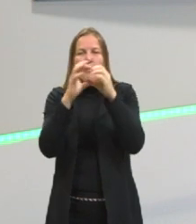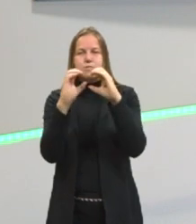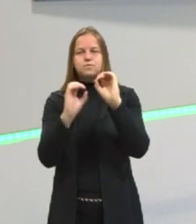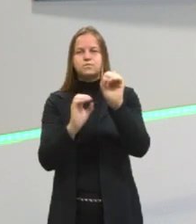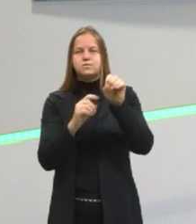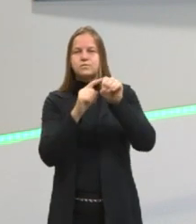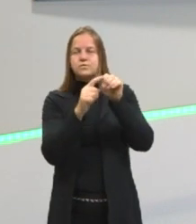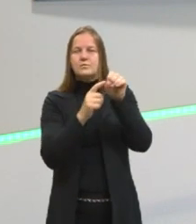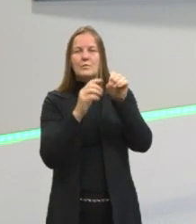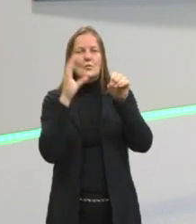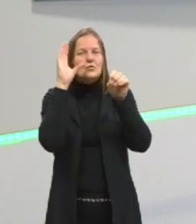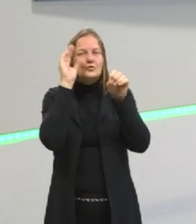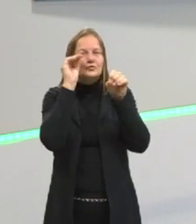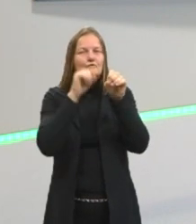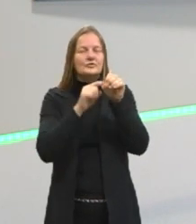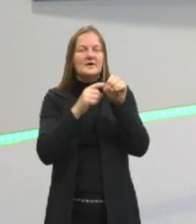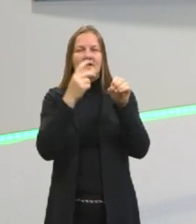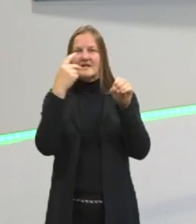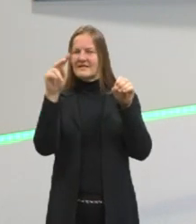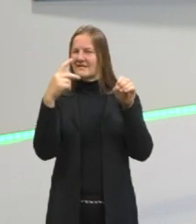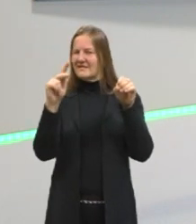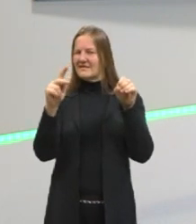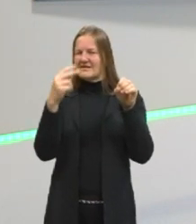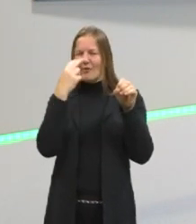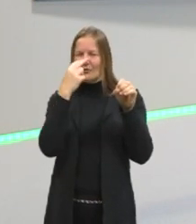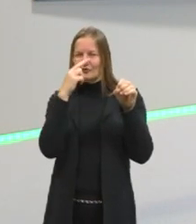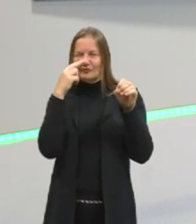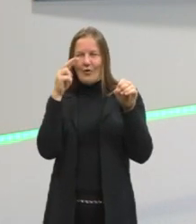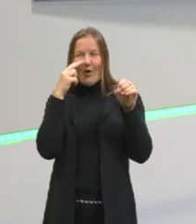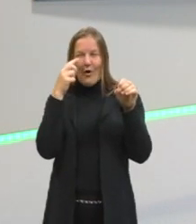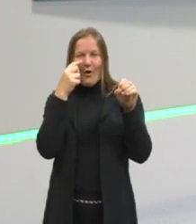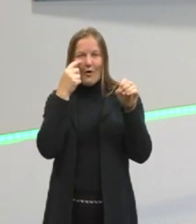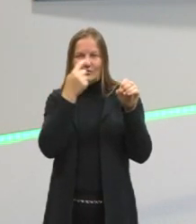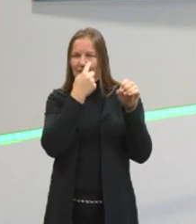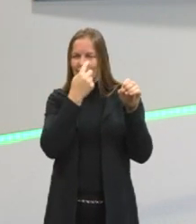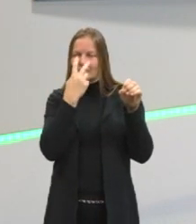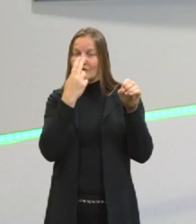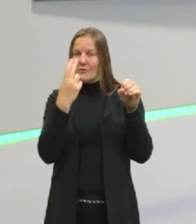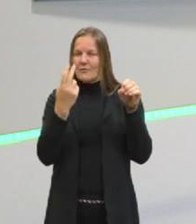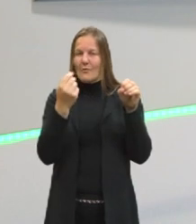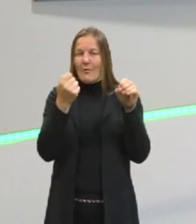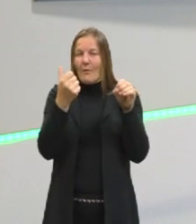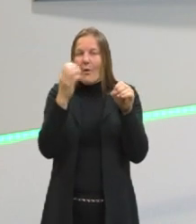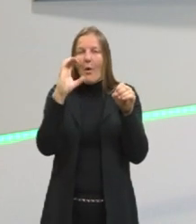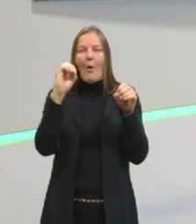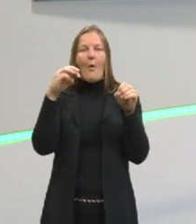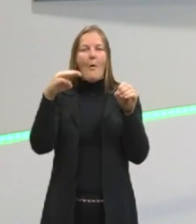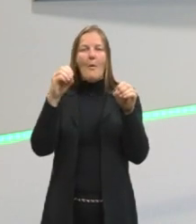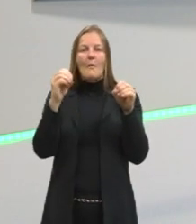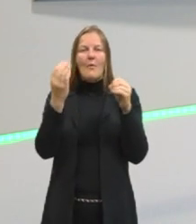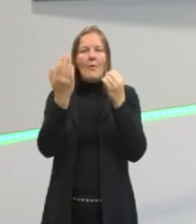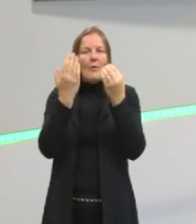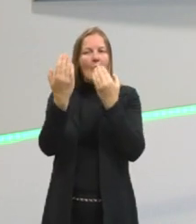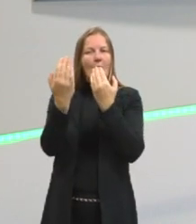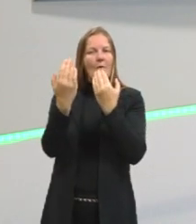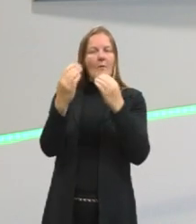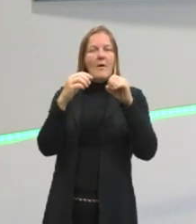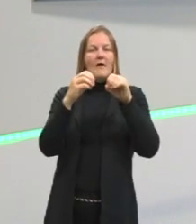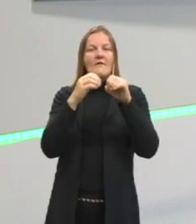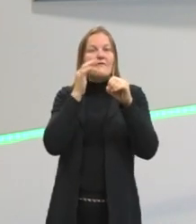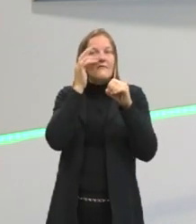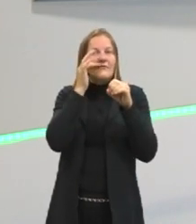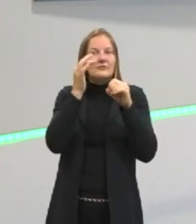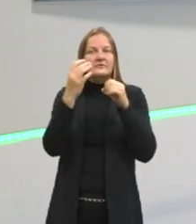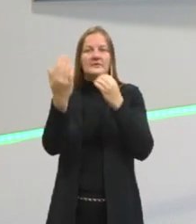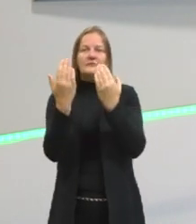Então, quando eu digo, seus olhos são como jabuticabas, eu estou falando da coloração dos olhos. Eu estou dizendo que a pessoa